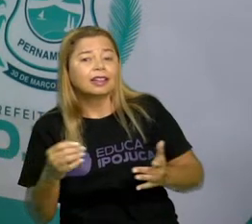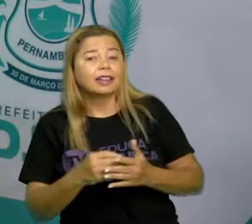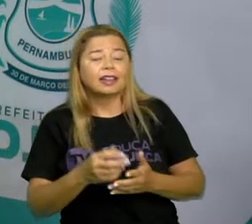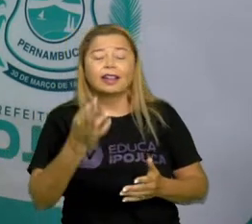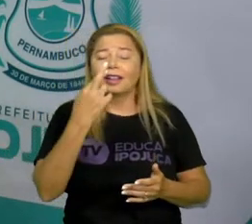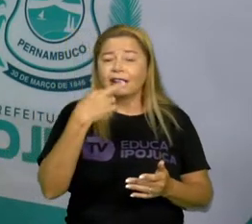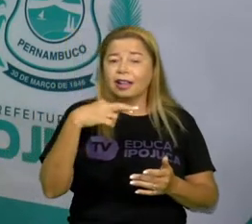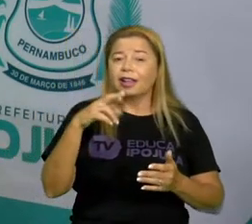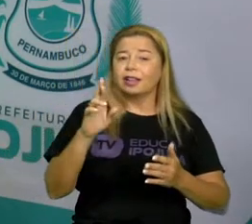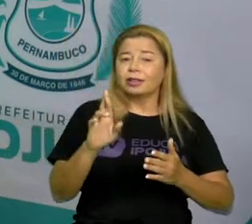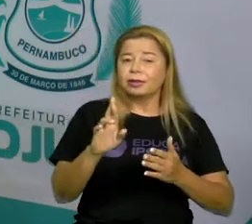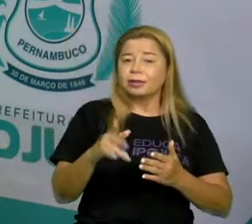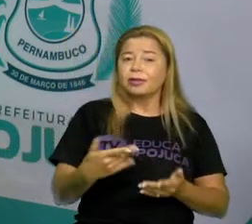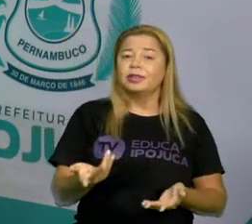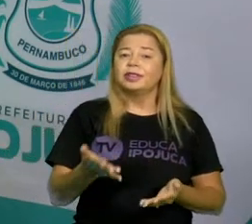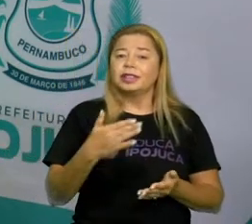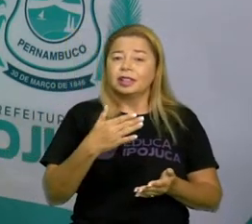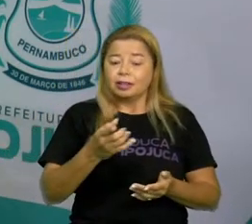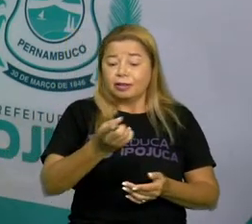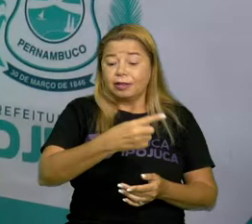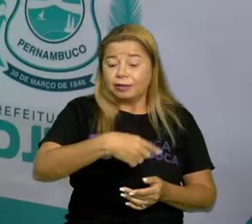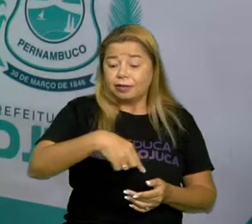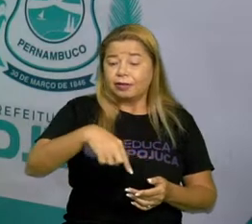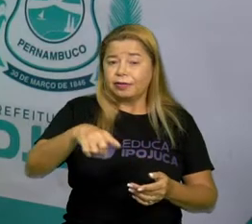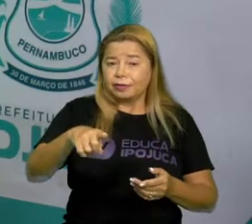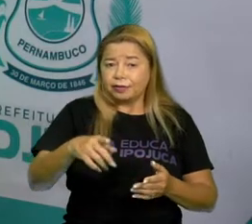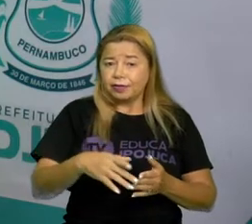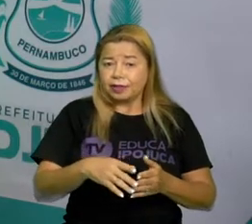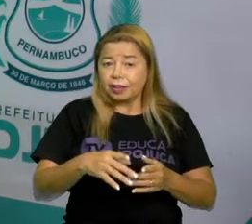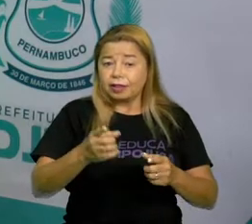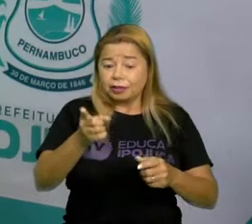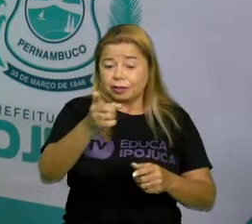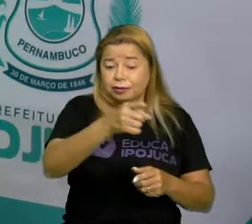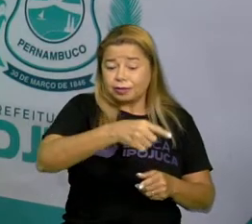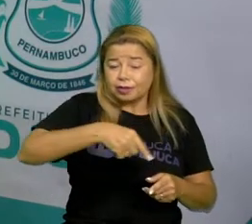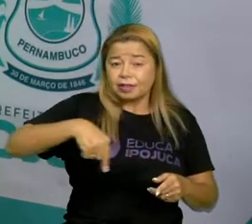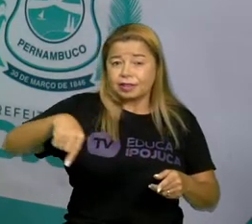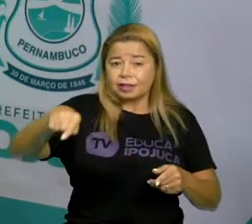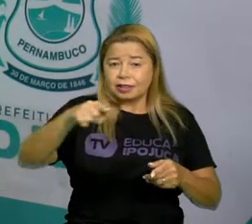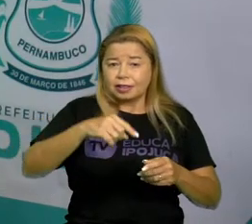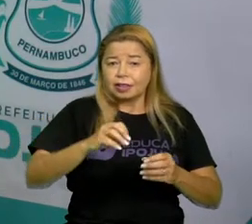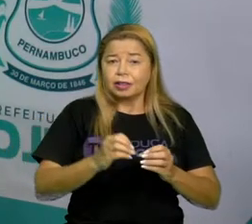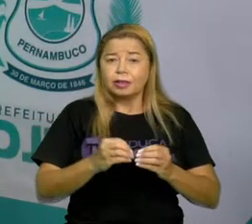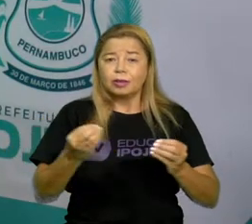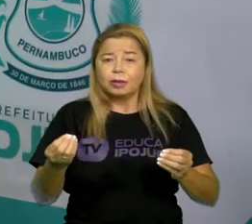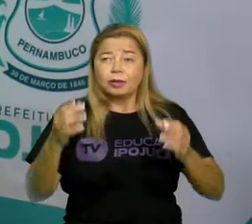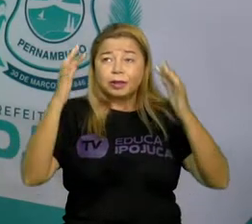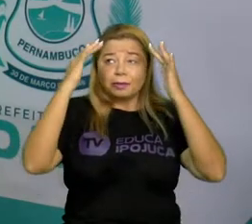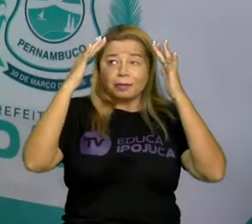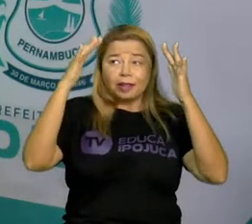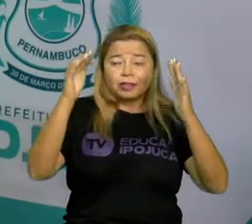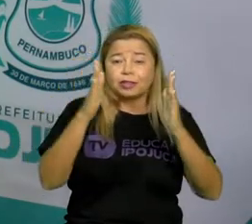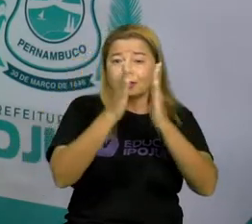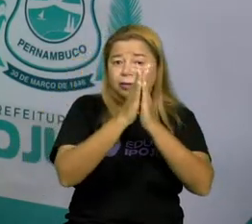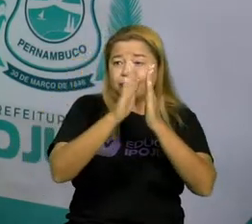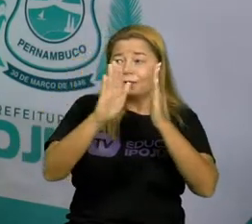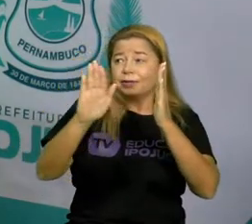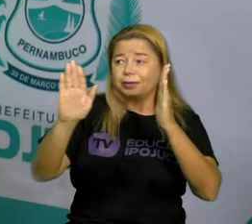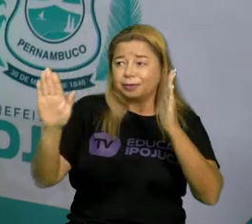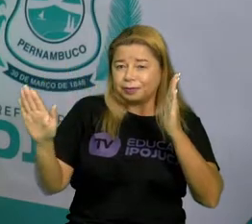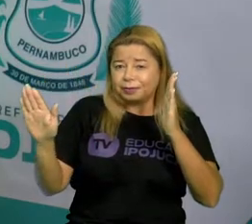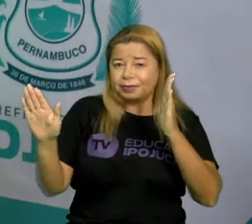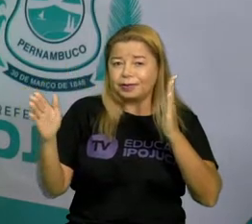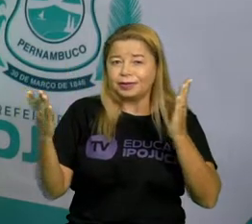até o círculo, né? O risco. Aí faz de conta que abre a porta, aí a pessoa entra lá no